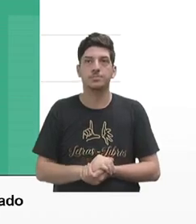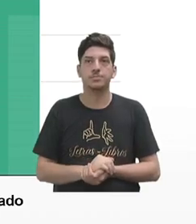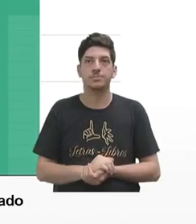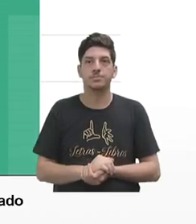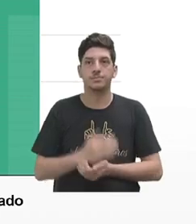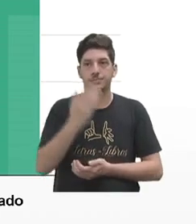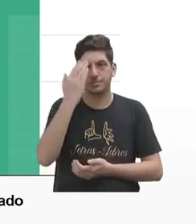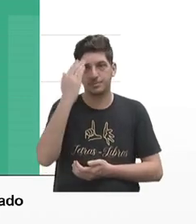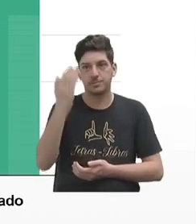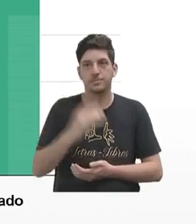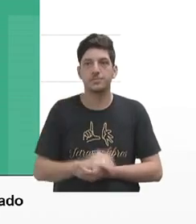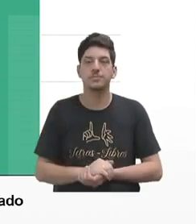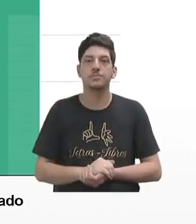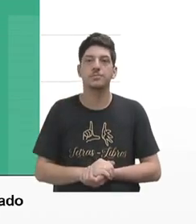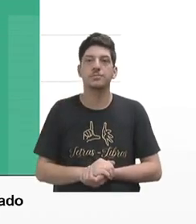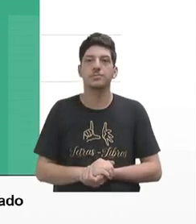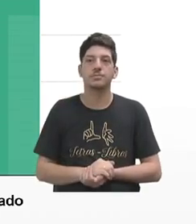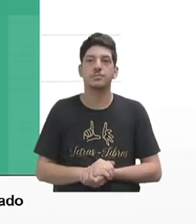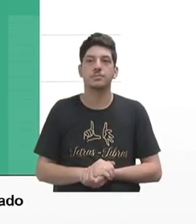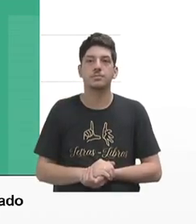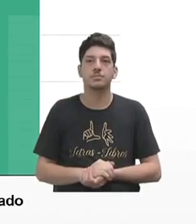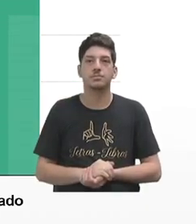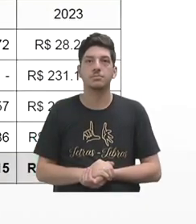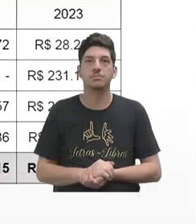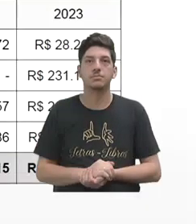Obrigado, cara. É de luxo isso aí, não é?